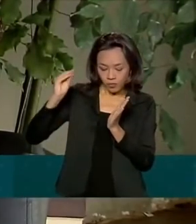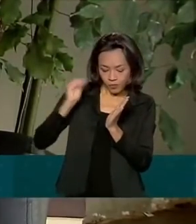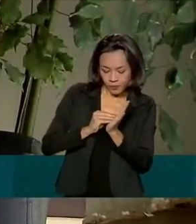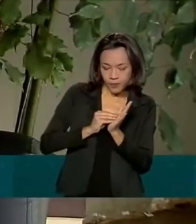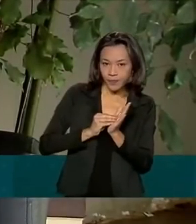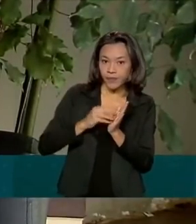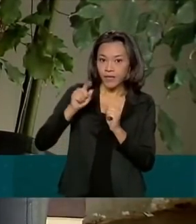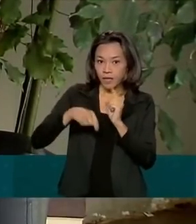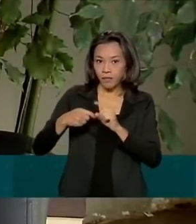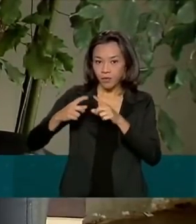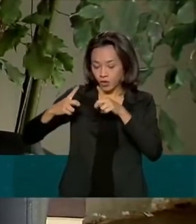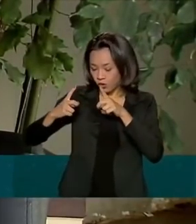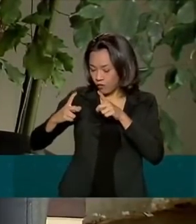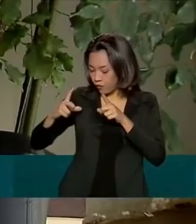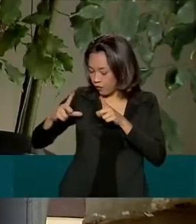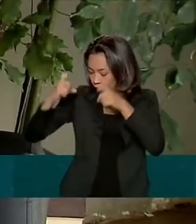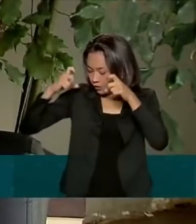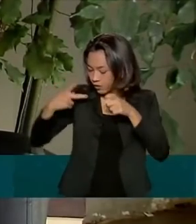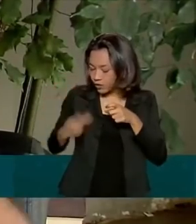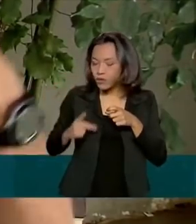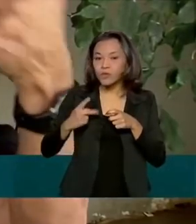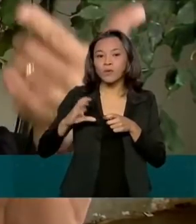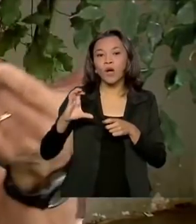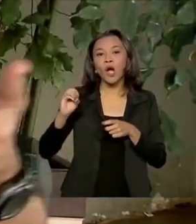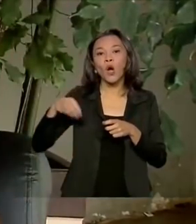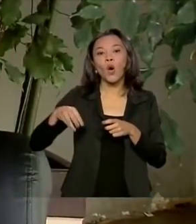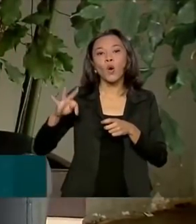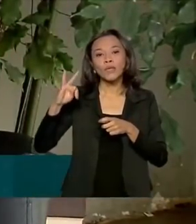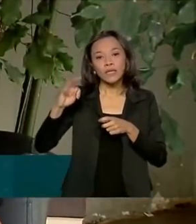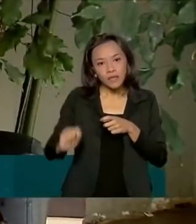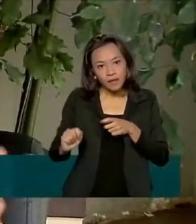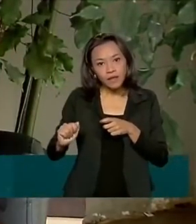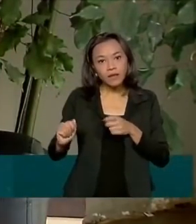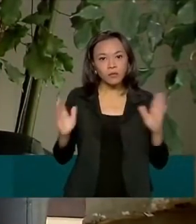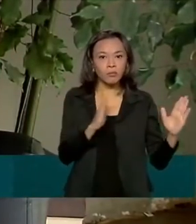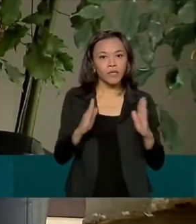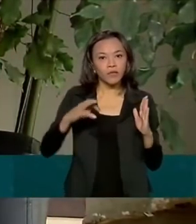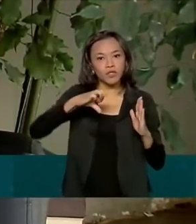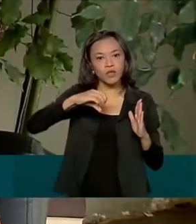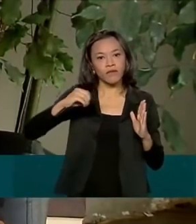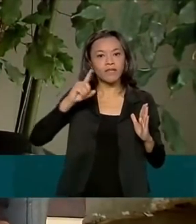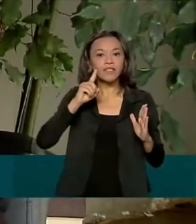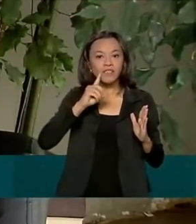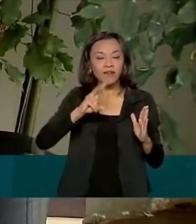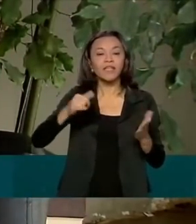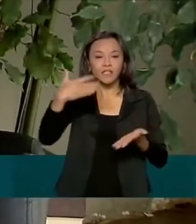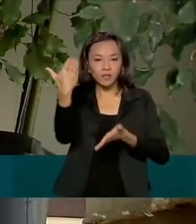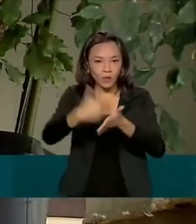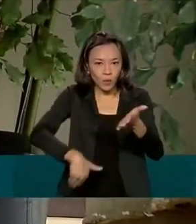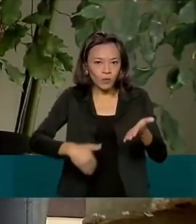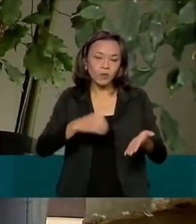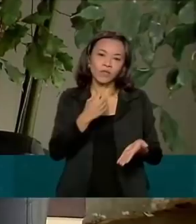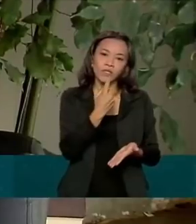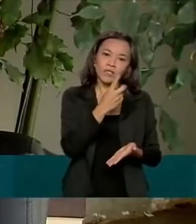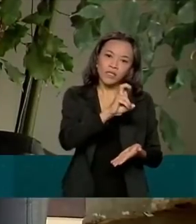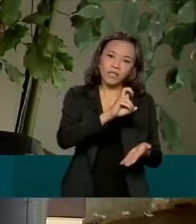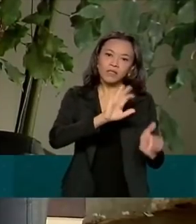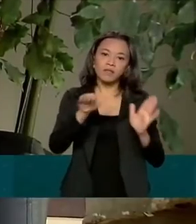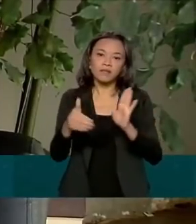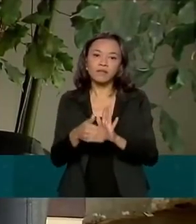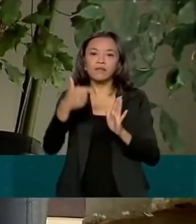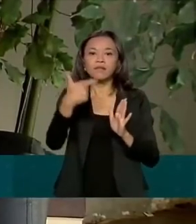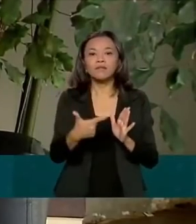uma foto da sua conta de energia e, depois de 90 dias, ele terá um desconto de 15 a 25